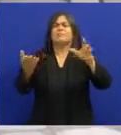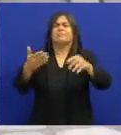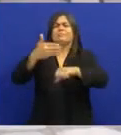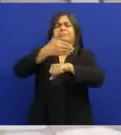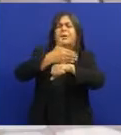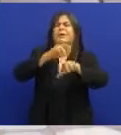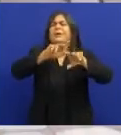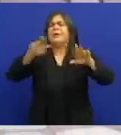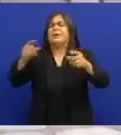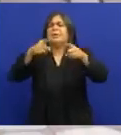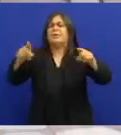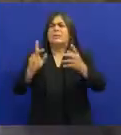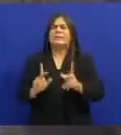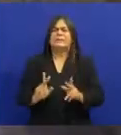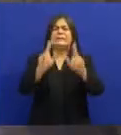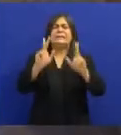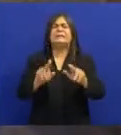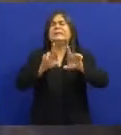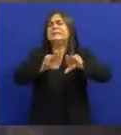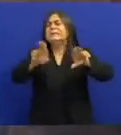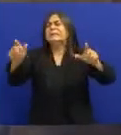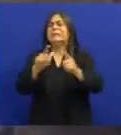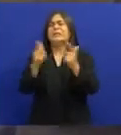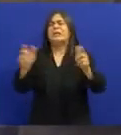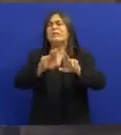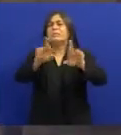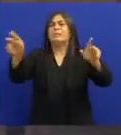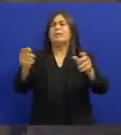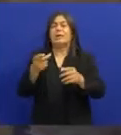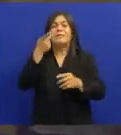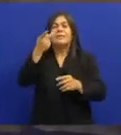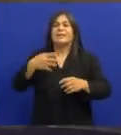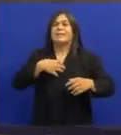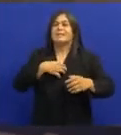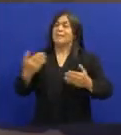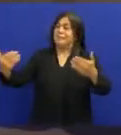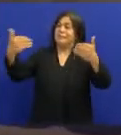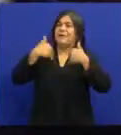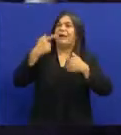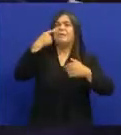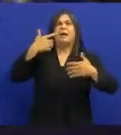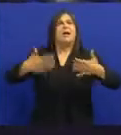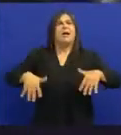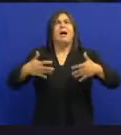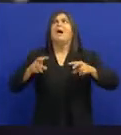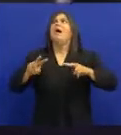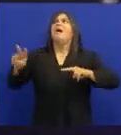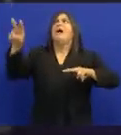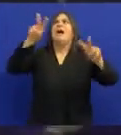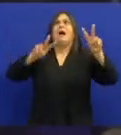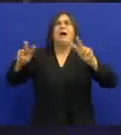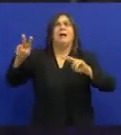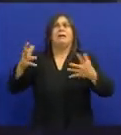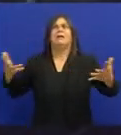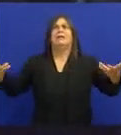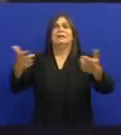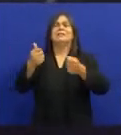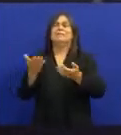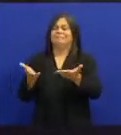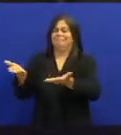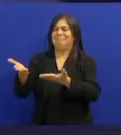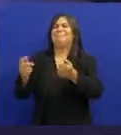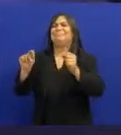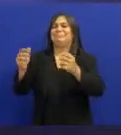Prêmios de música Recortes de jornais É uma infinidade de coisas O visitante que nos dá a honra De nos visitar Ele vai sair daqui Muito